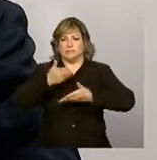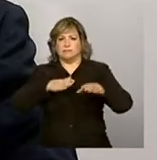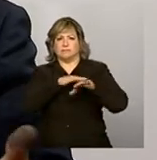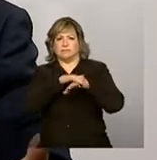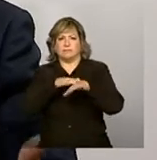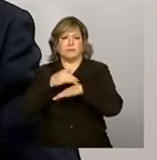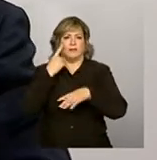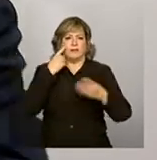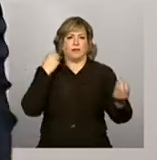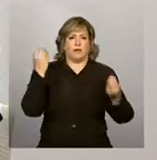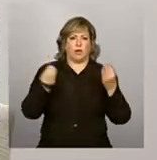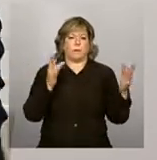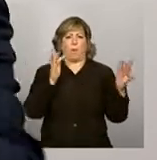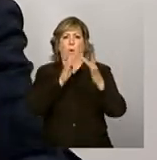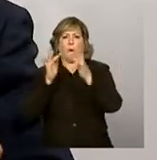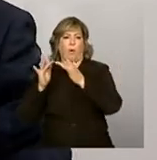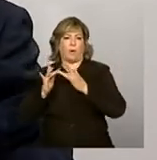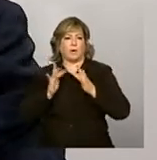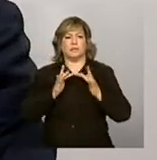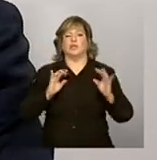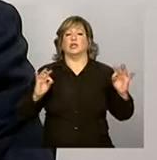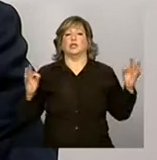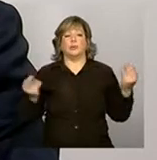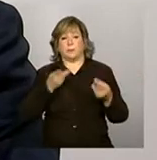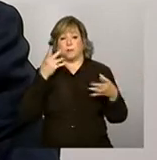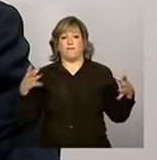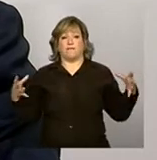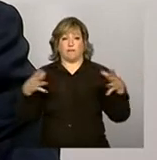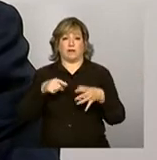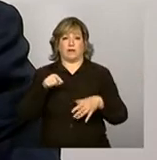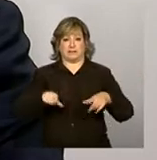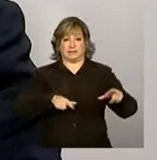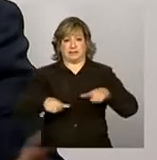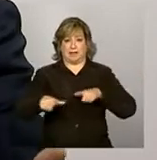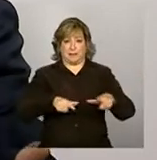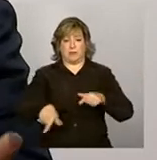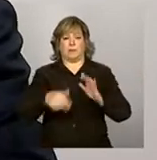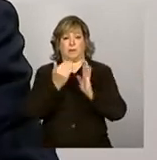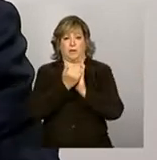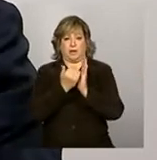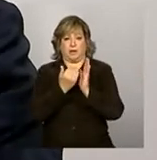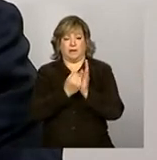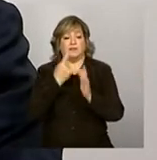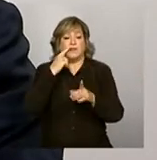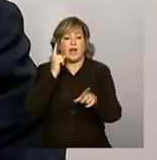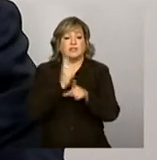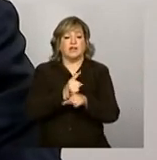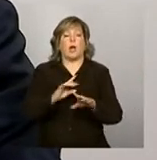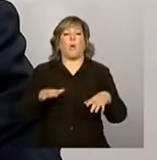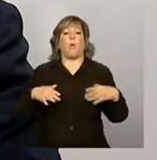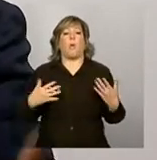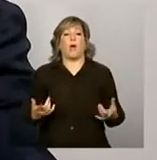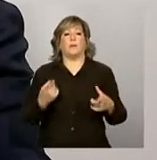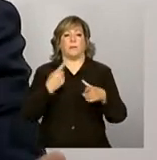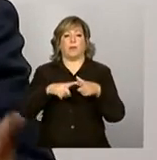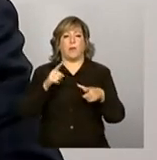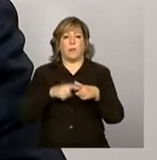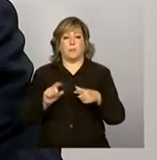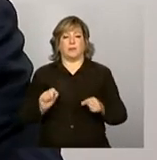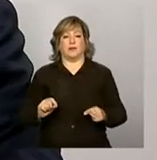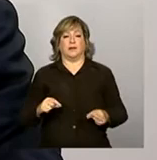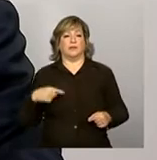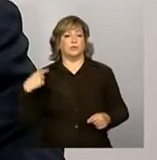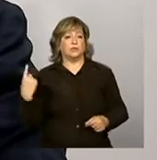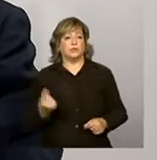colocar em contato todos os atores que estão envolvidos na gestão do programa, identificar os problemas comuns, as demandas que cada